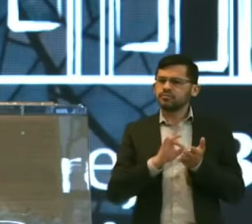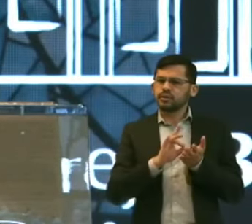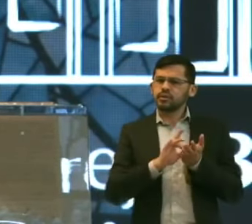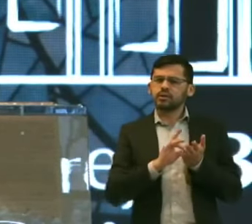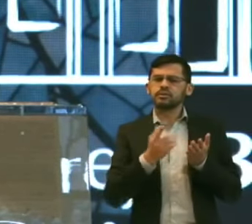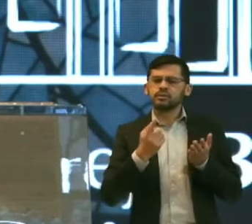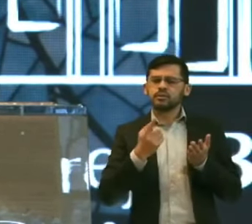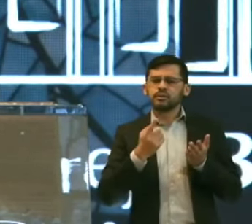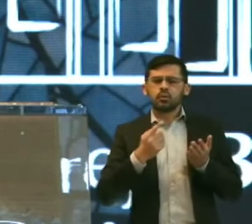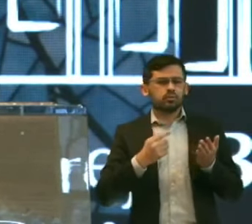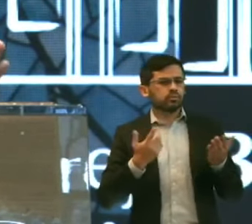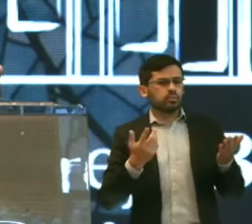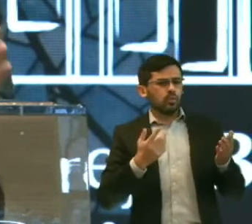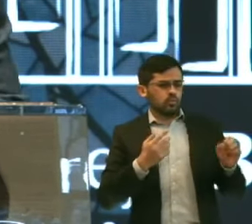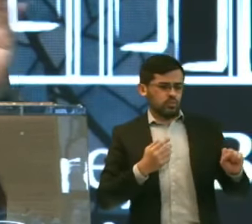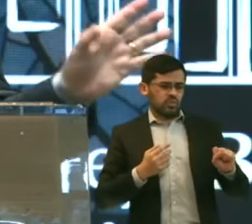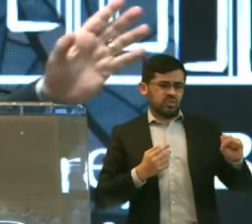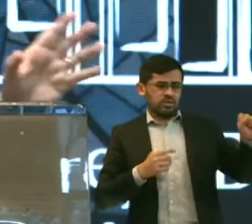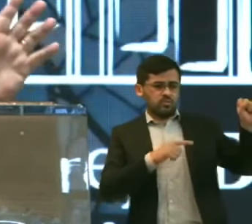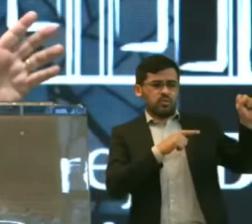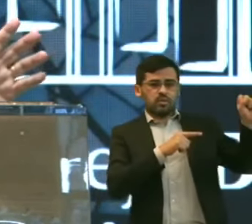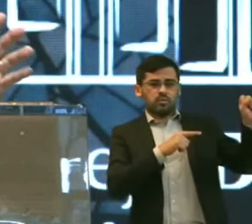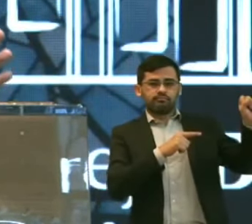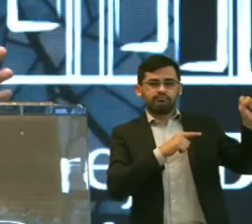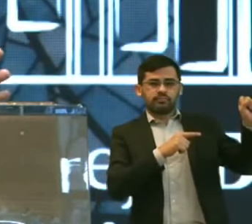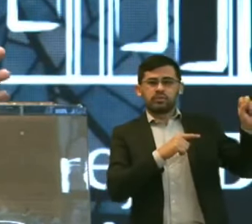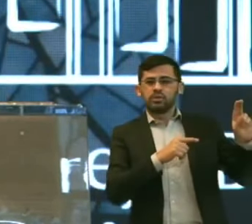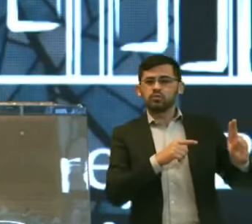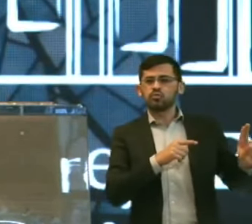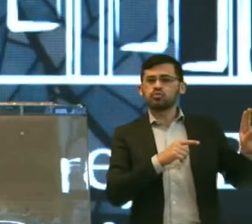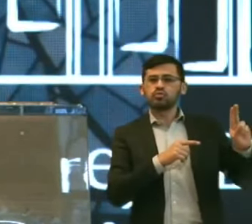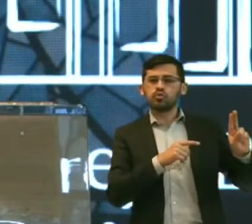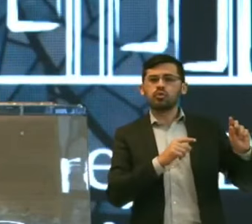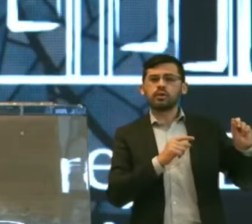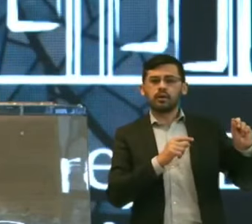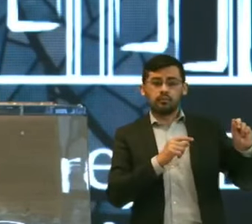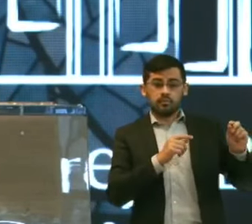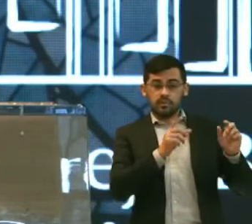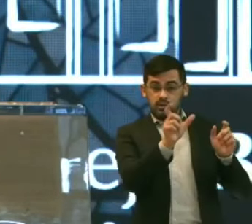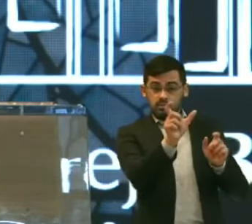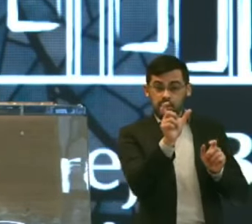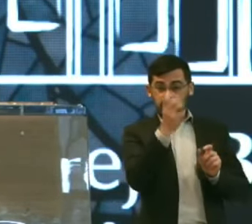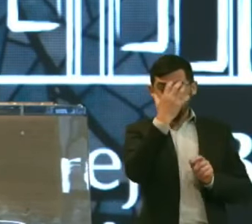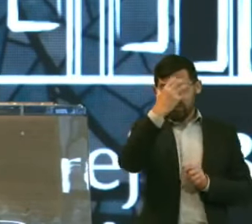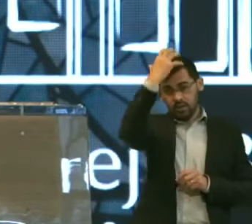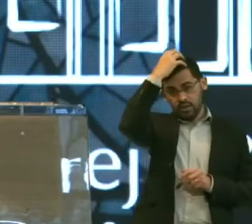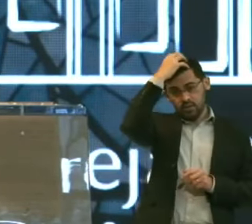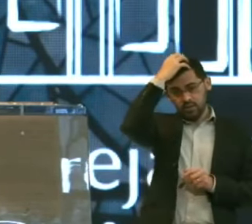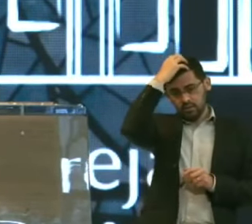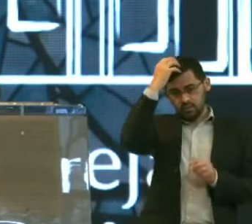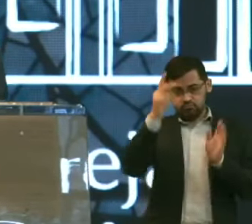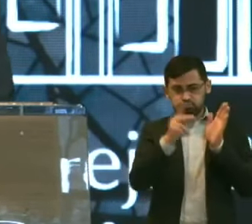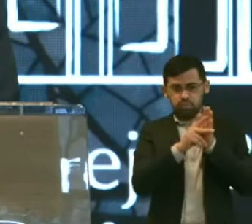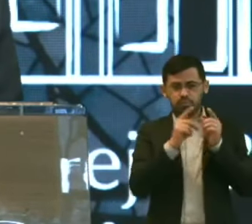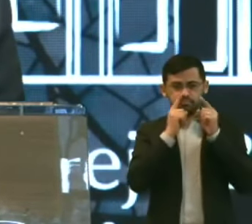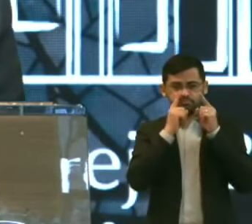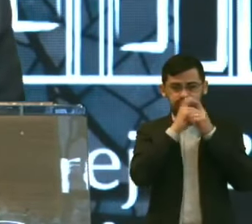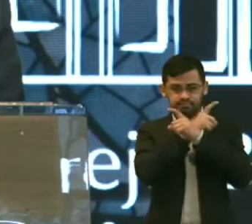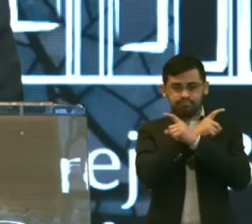É que Samuel Não usou aqui A palavra rei Na língua hebraica